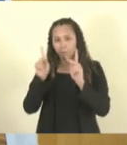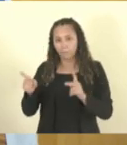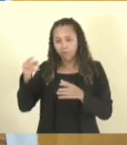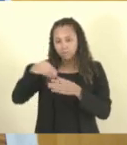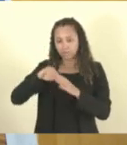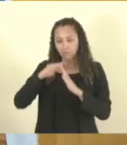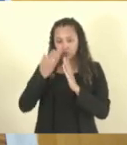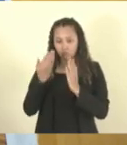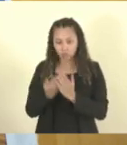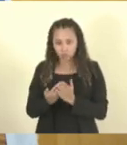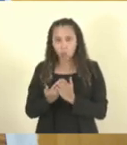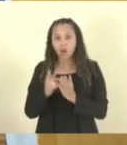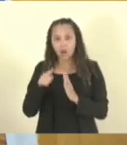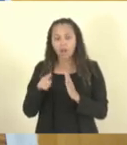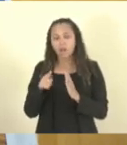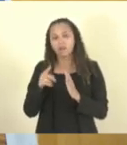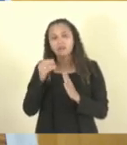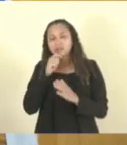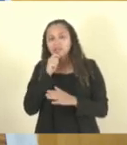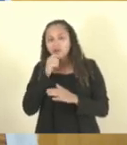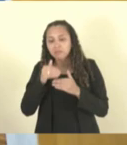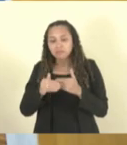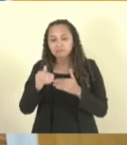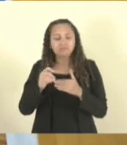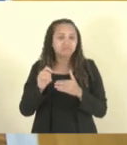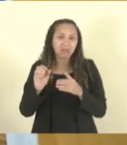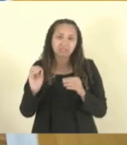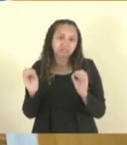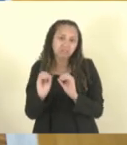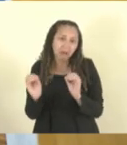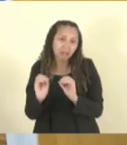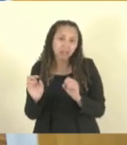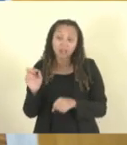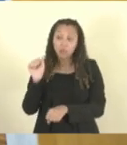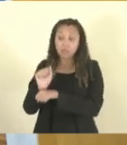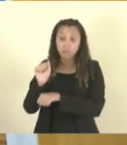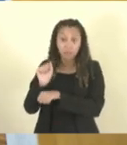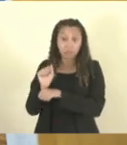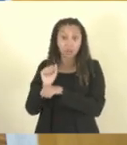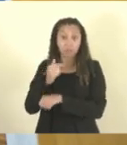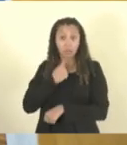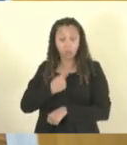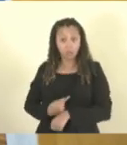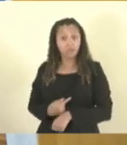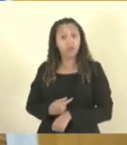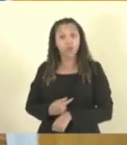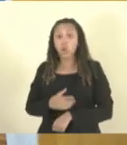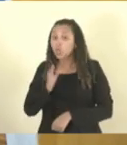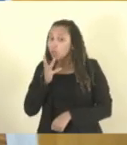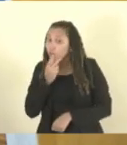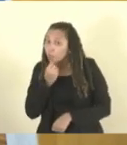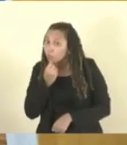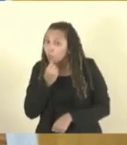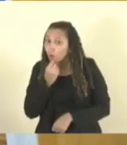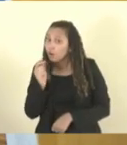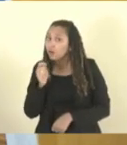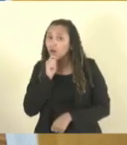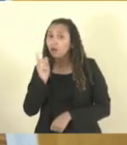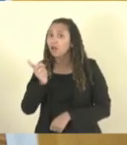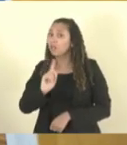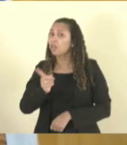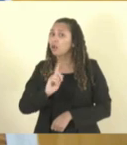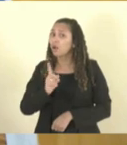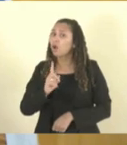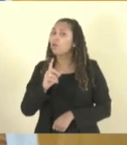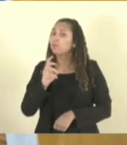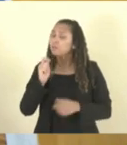e esperamos que o governo do Estado e a Secretaria de Segurança não demorem a implementar esse projeto Paz nas Escolas